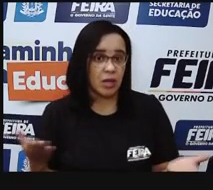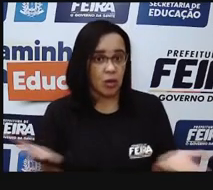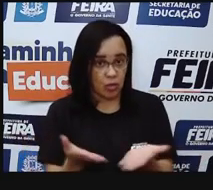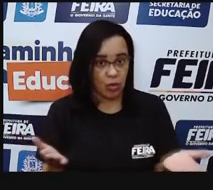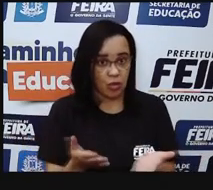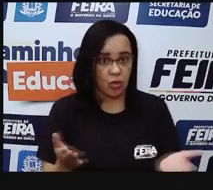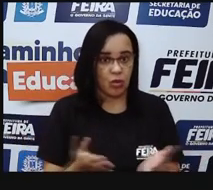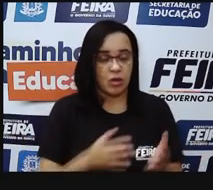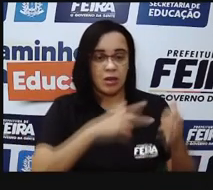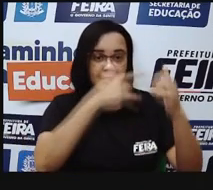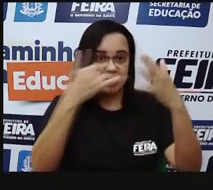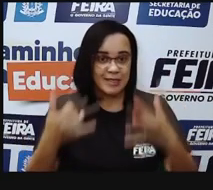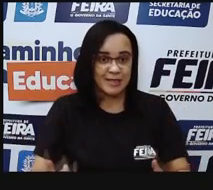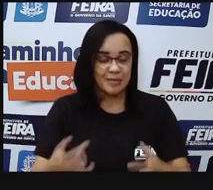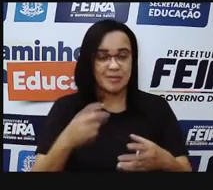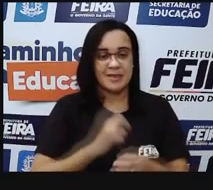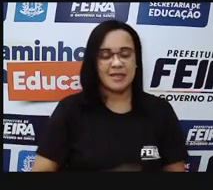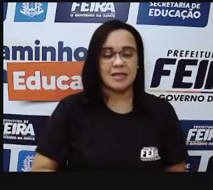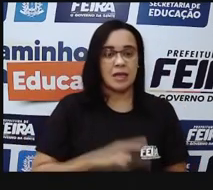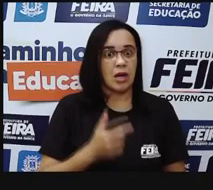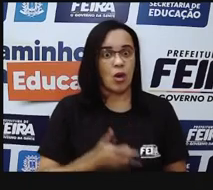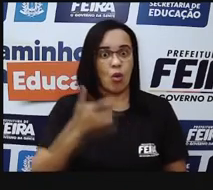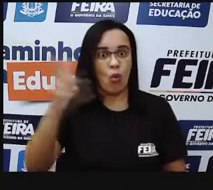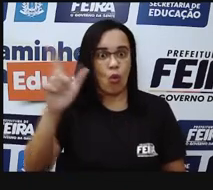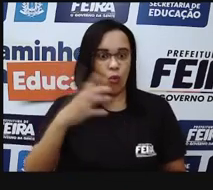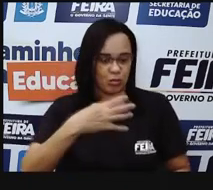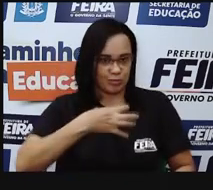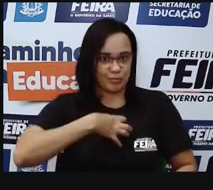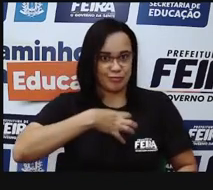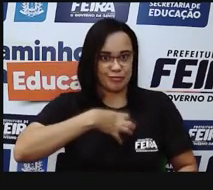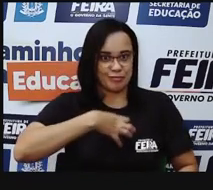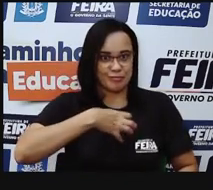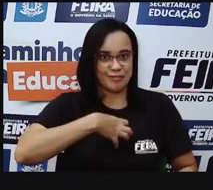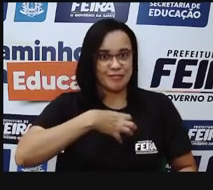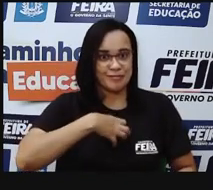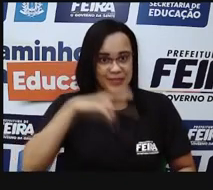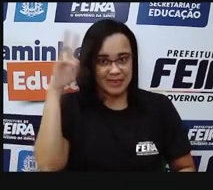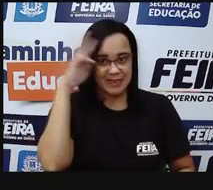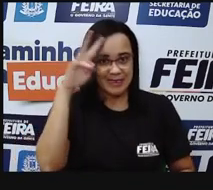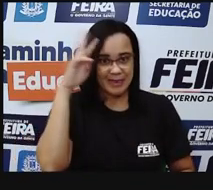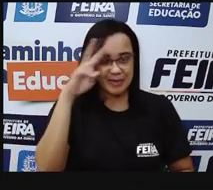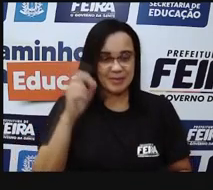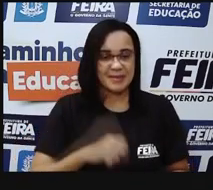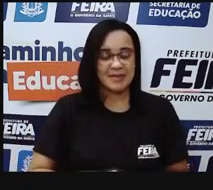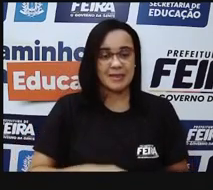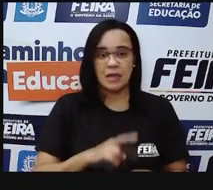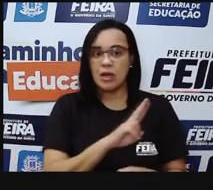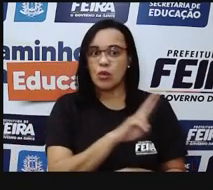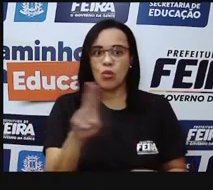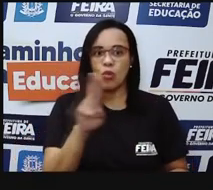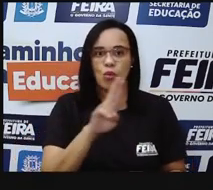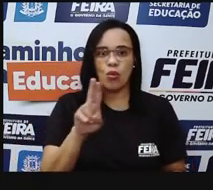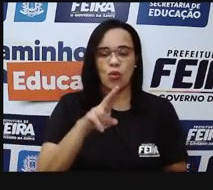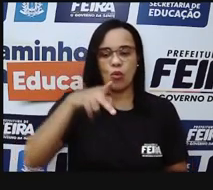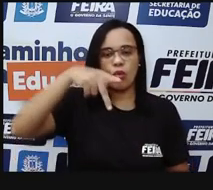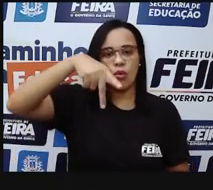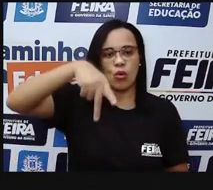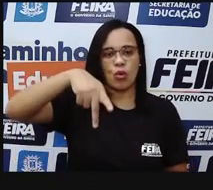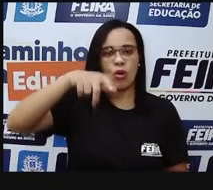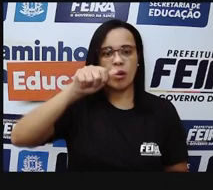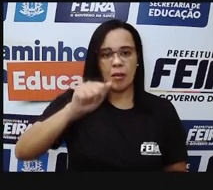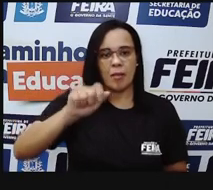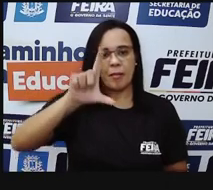outro sentido, né? Trabalhar isso para um pouquinho que é o paladar. Hum, o gosto, o sabor das coisas,